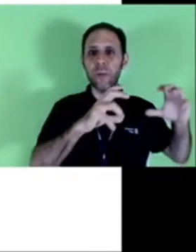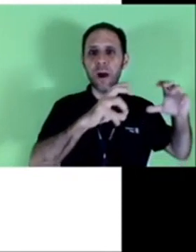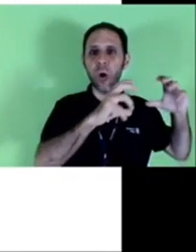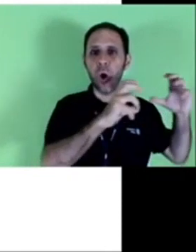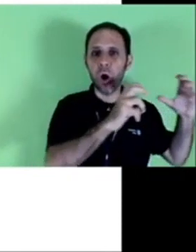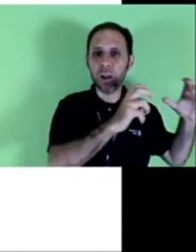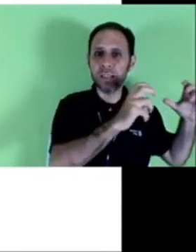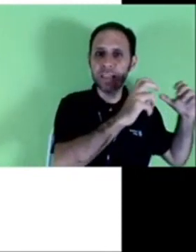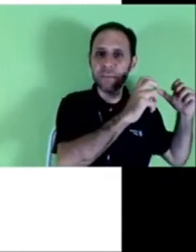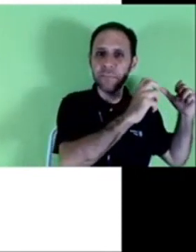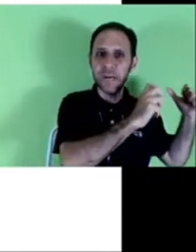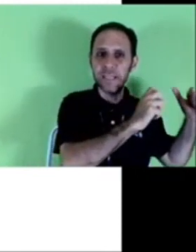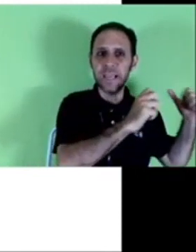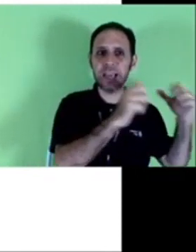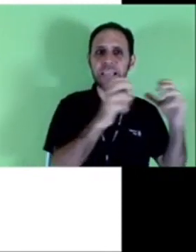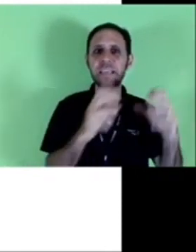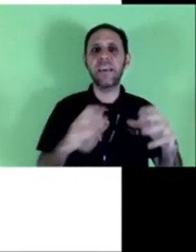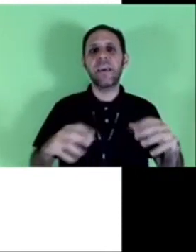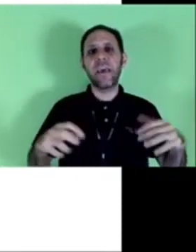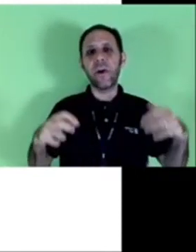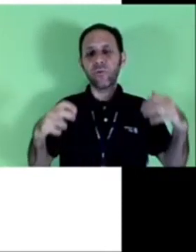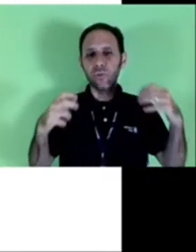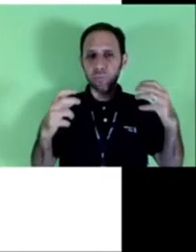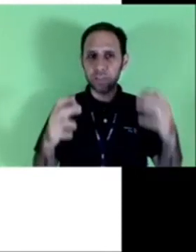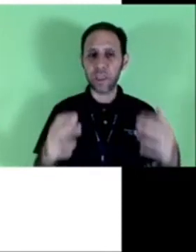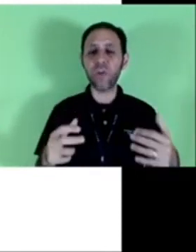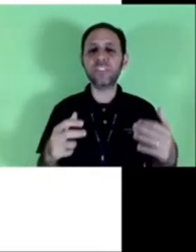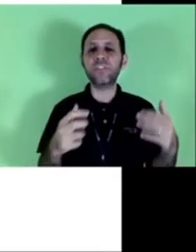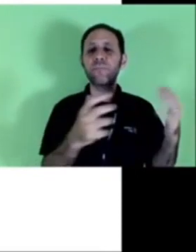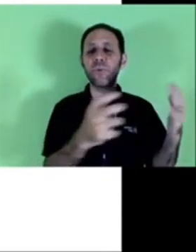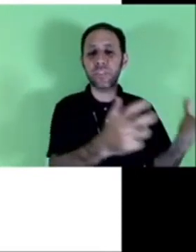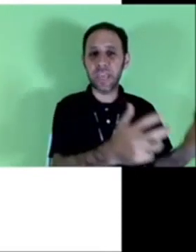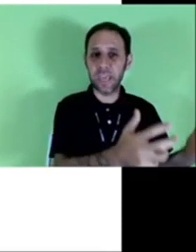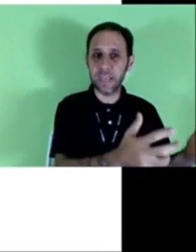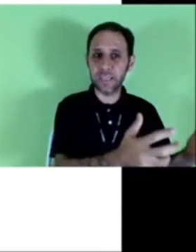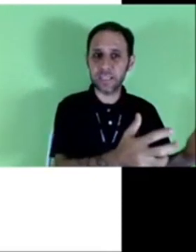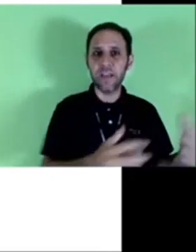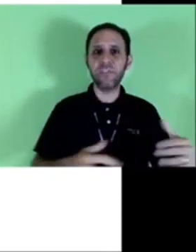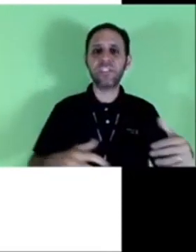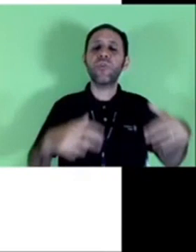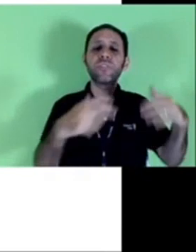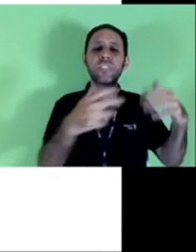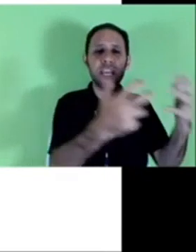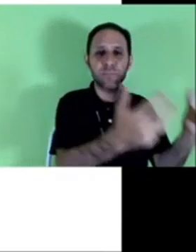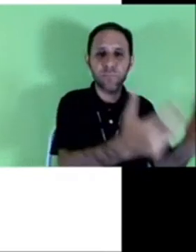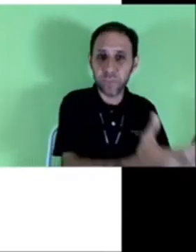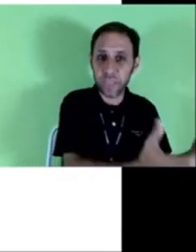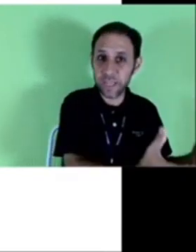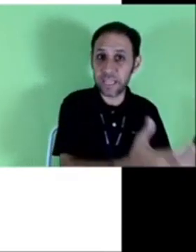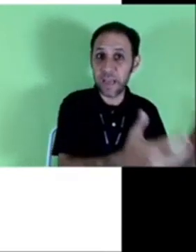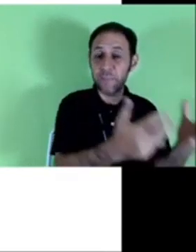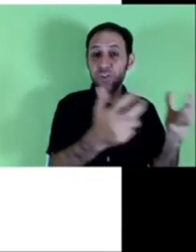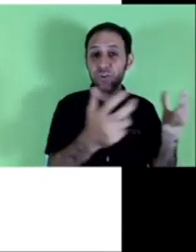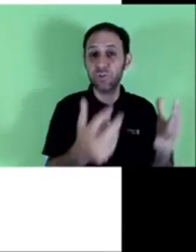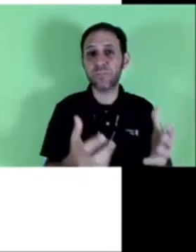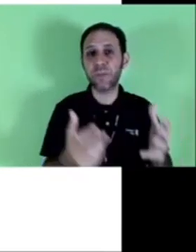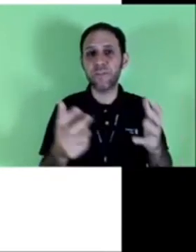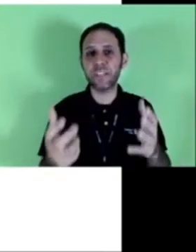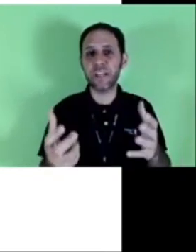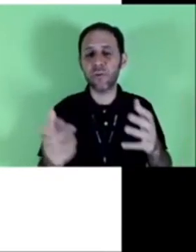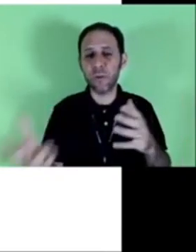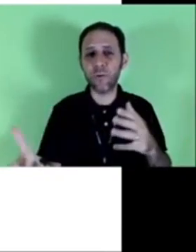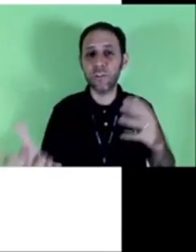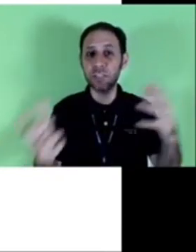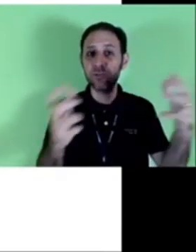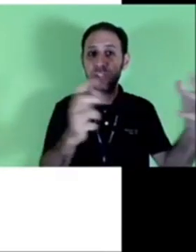uma ordem que manda. Aqui é um documento que concede poderes. Você concede poderes a pessoas